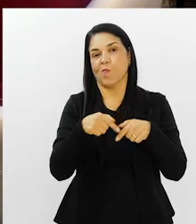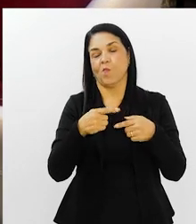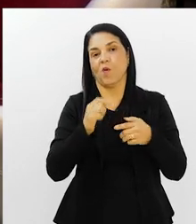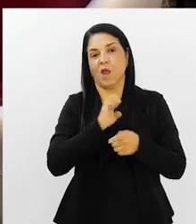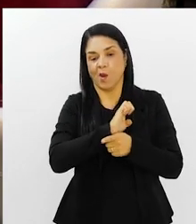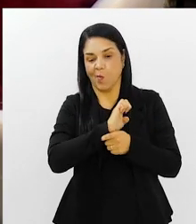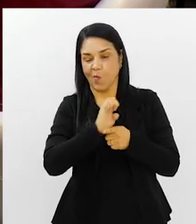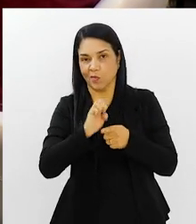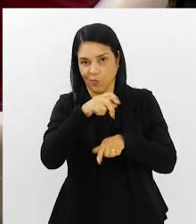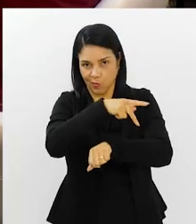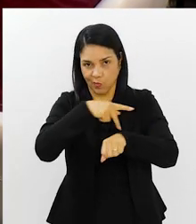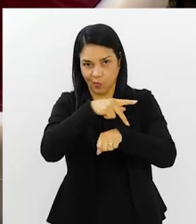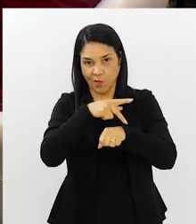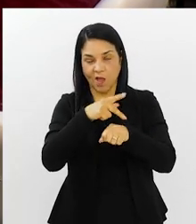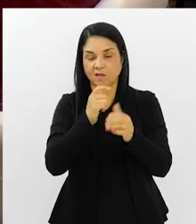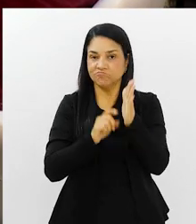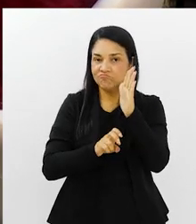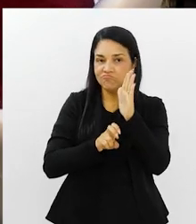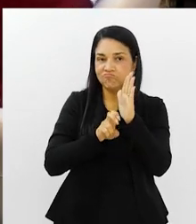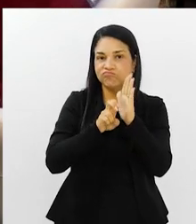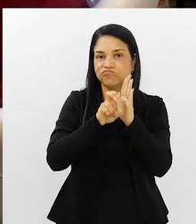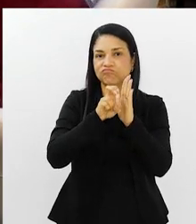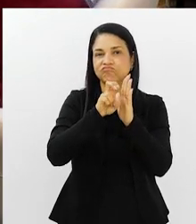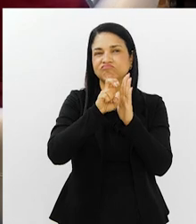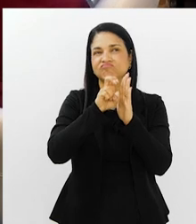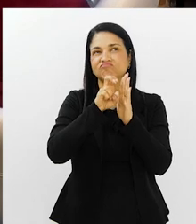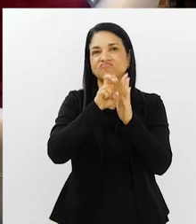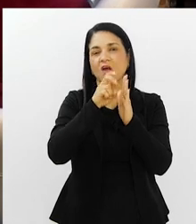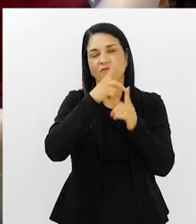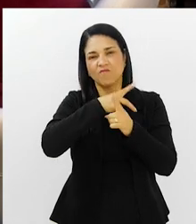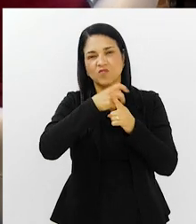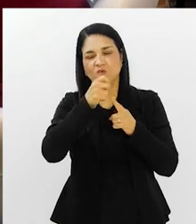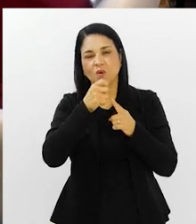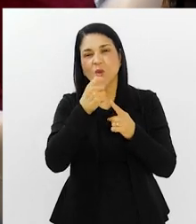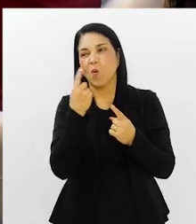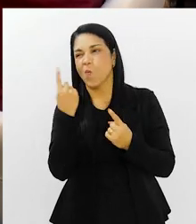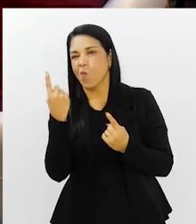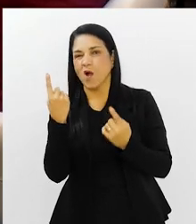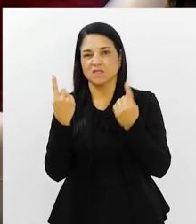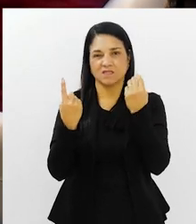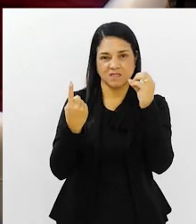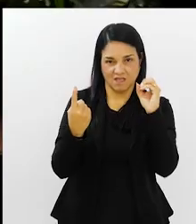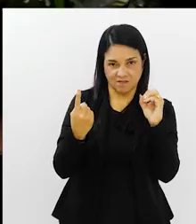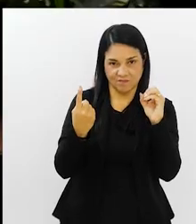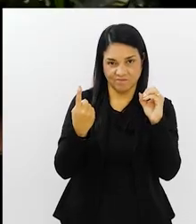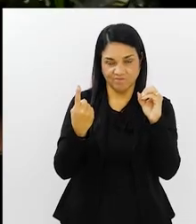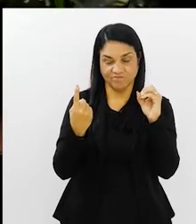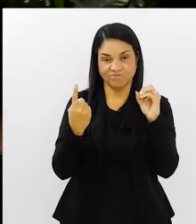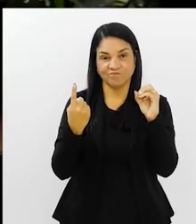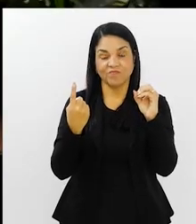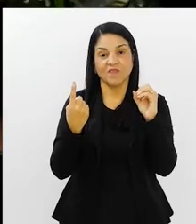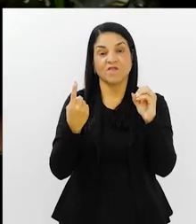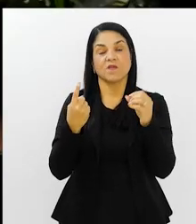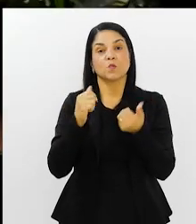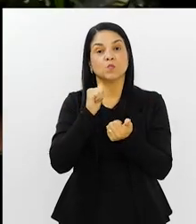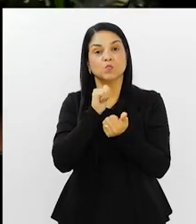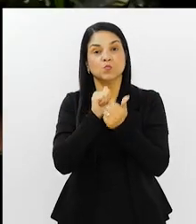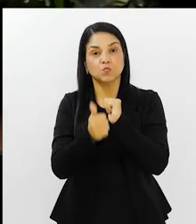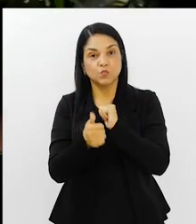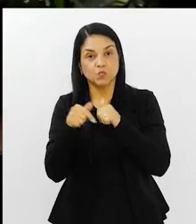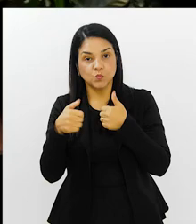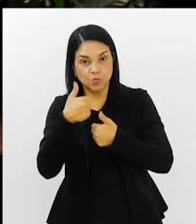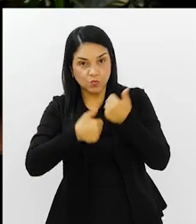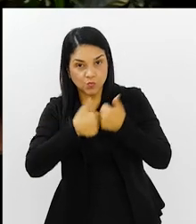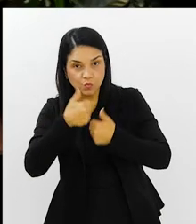jogo com o Equador, subimos na classificação pela vitória, né? Magrinha, de 1x0. E aí veio o jogo com o Paraguai.